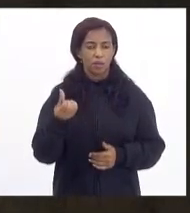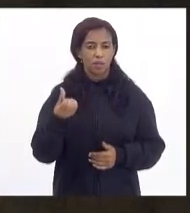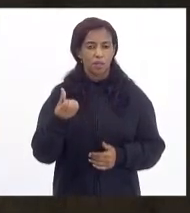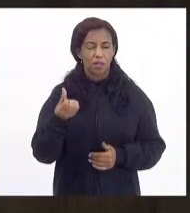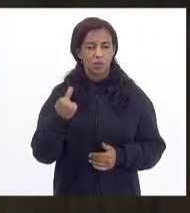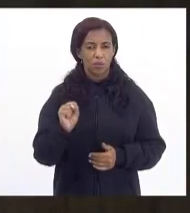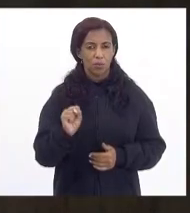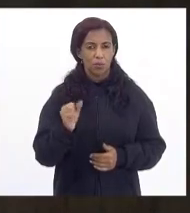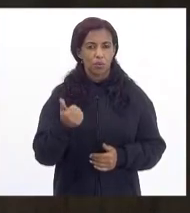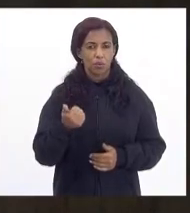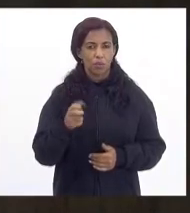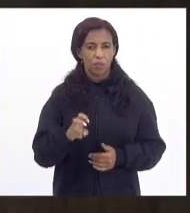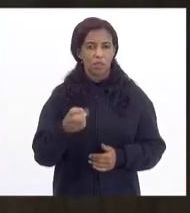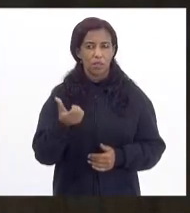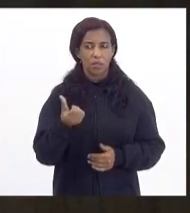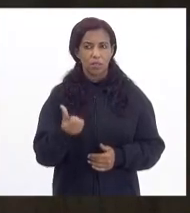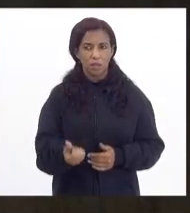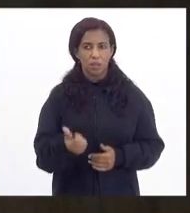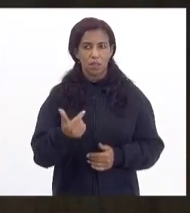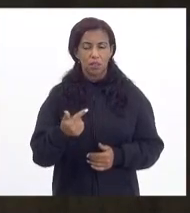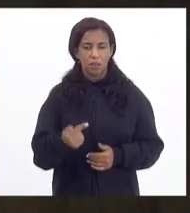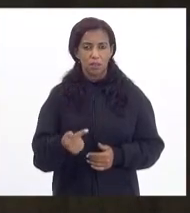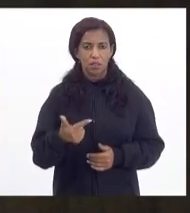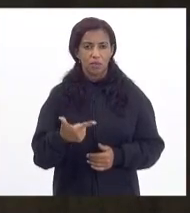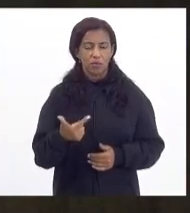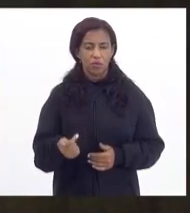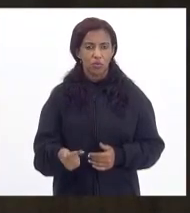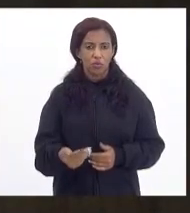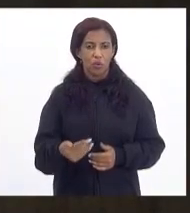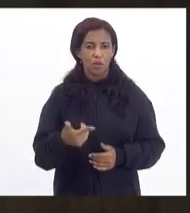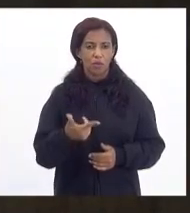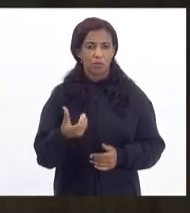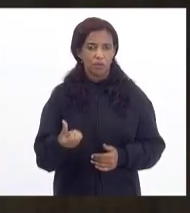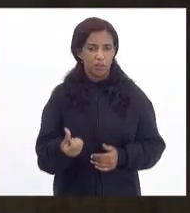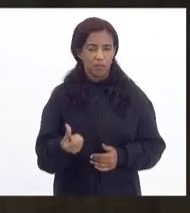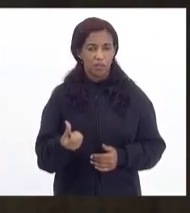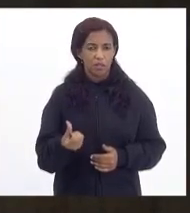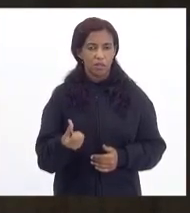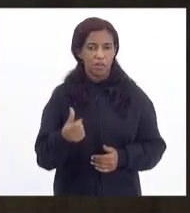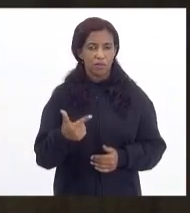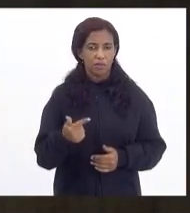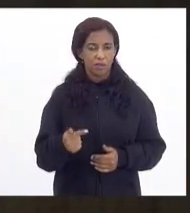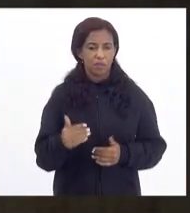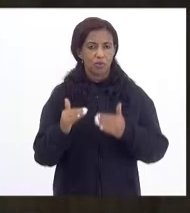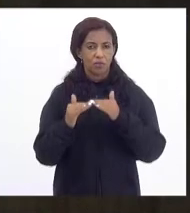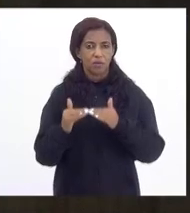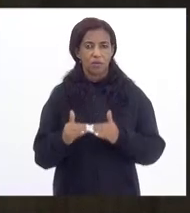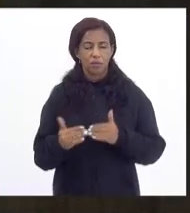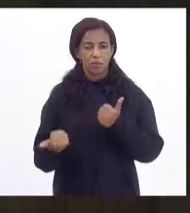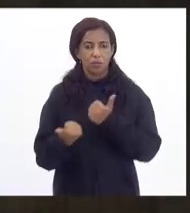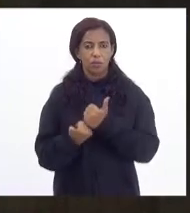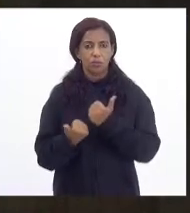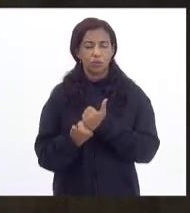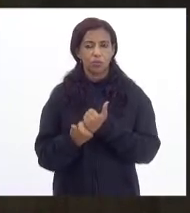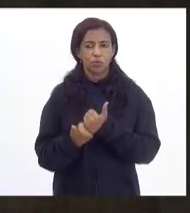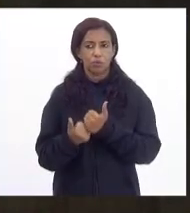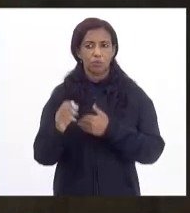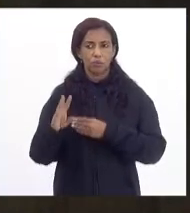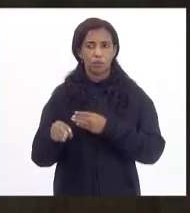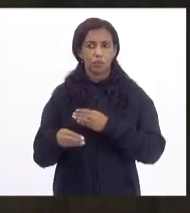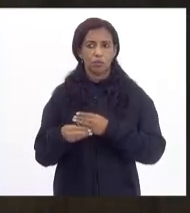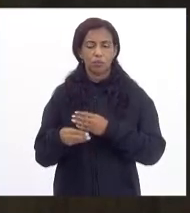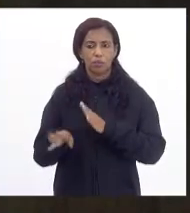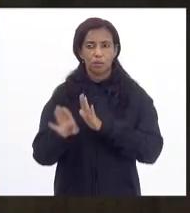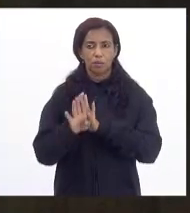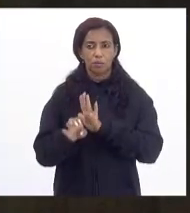7, 8, 15, 16, 17, 21, 23, 24, 25, 26 e 27. Favorável com subemenda aglutinativa